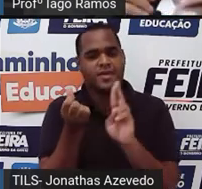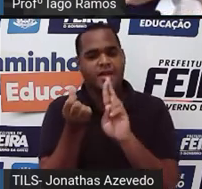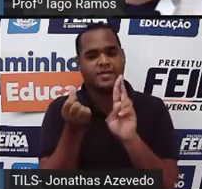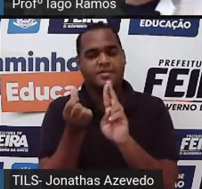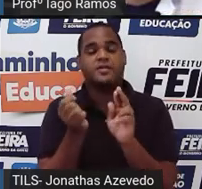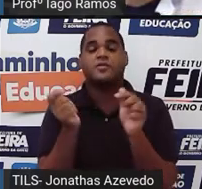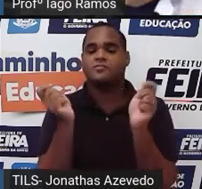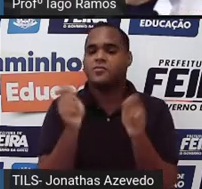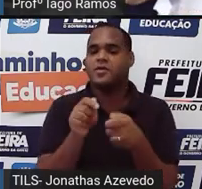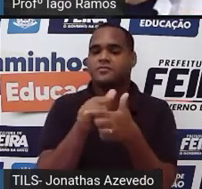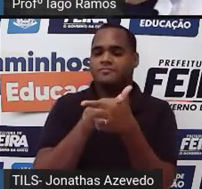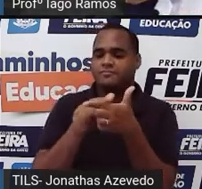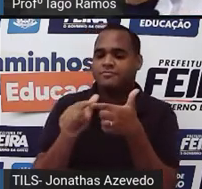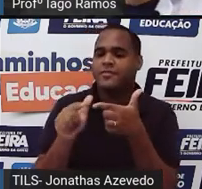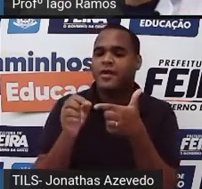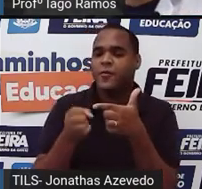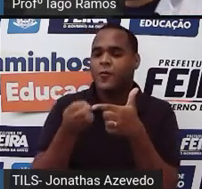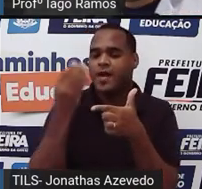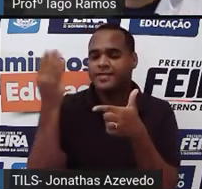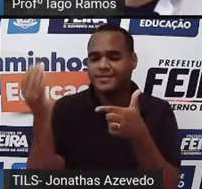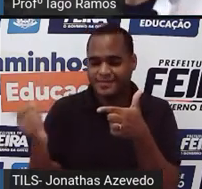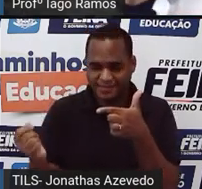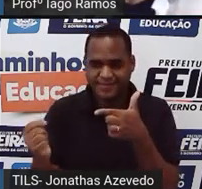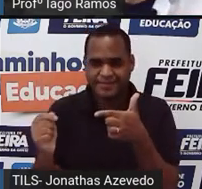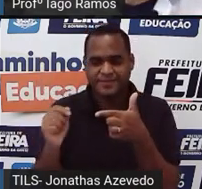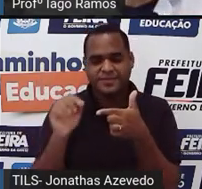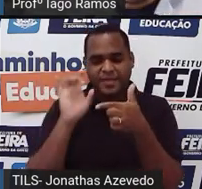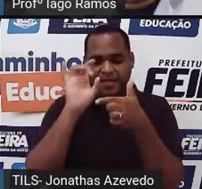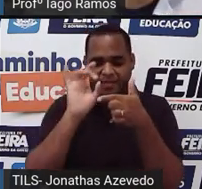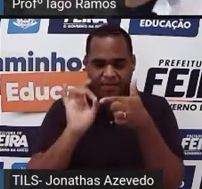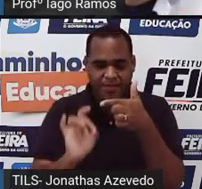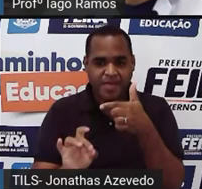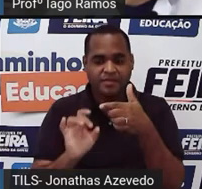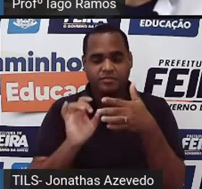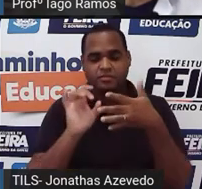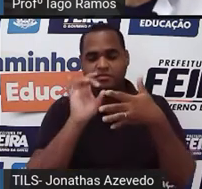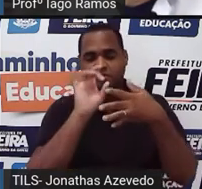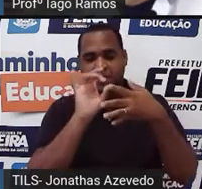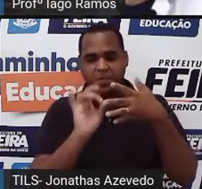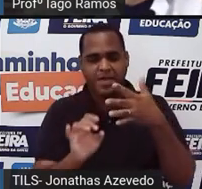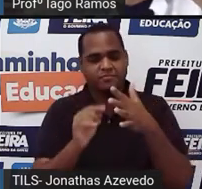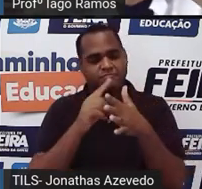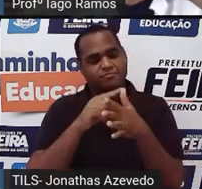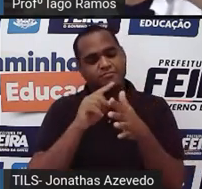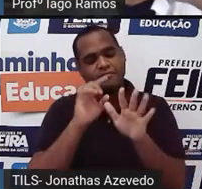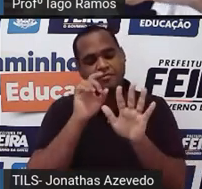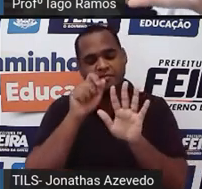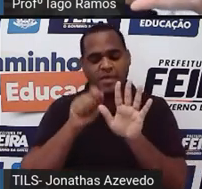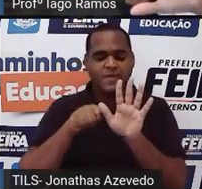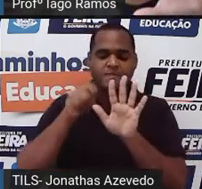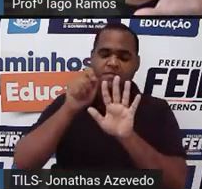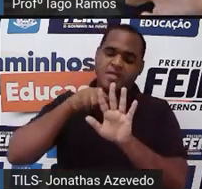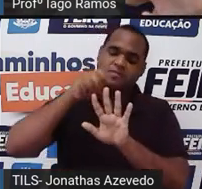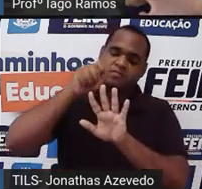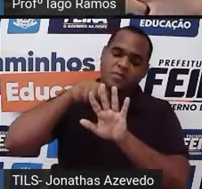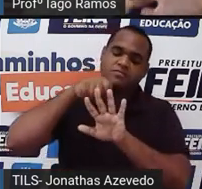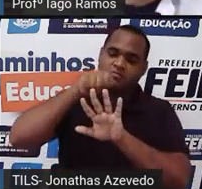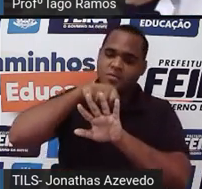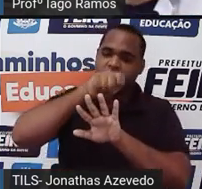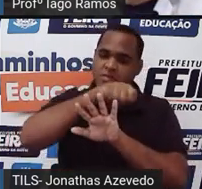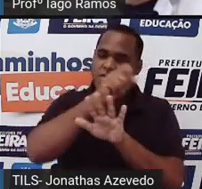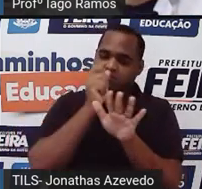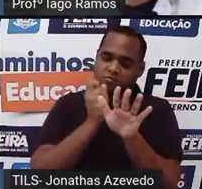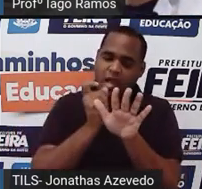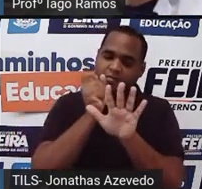dividir em parcelas né? iguais pra cada mês então cada mês você vai pagar um pedacinho